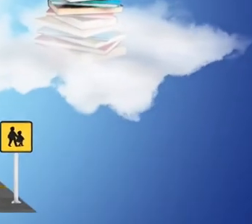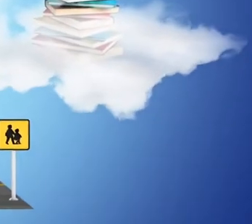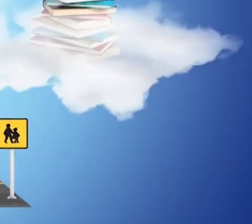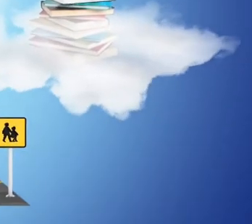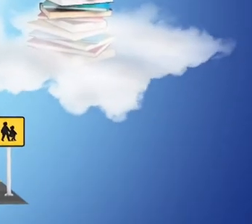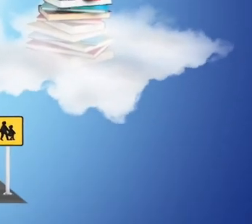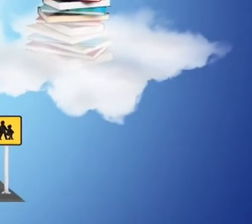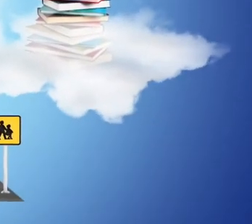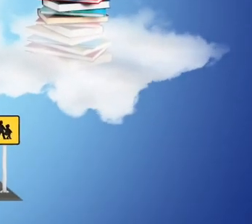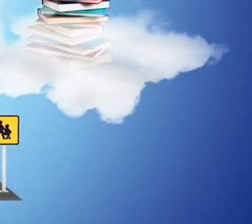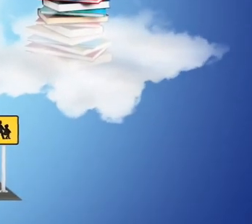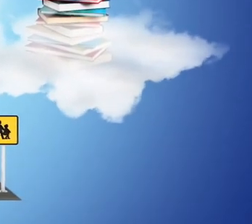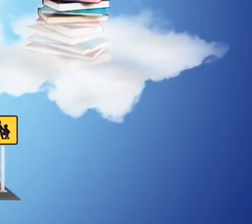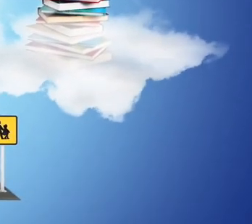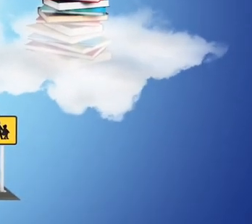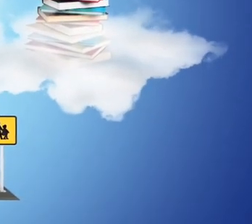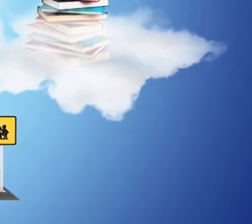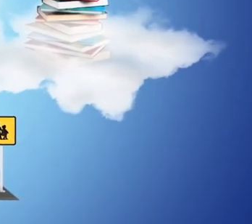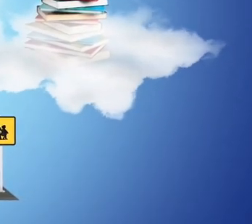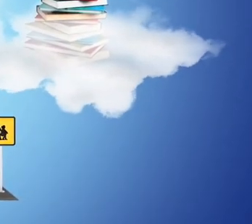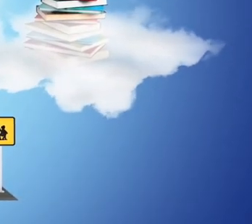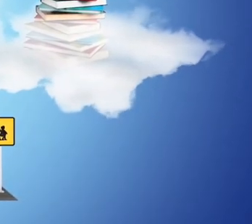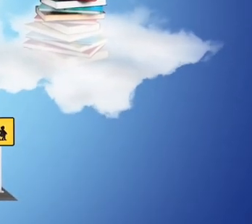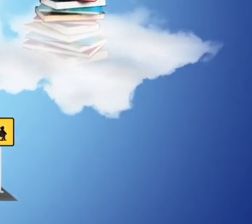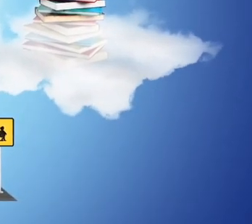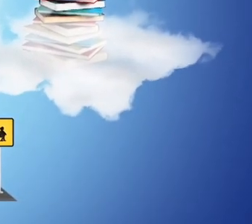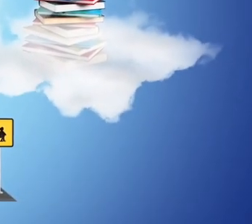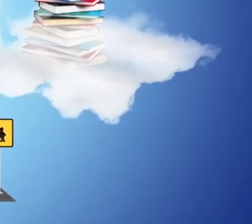Fiquem com Deus e um abraço.